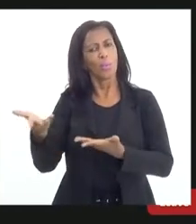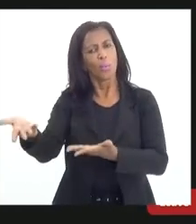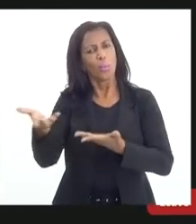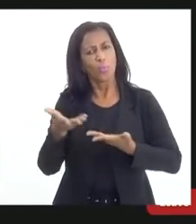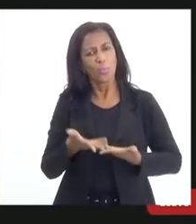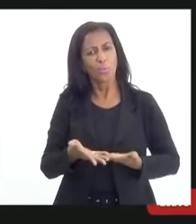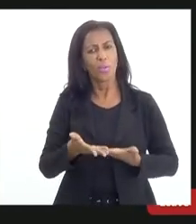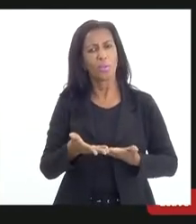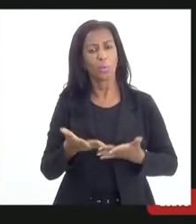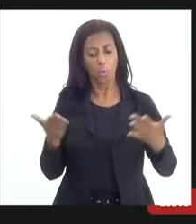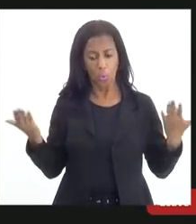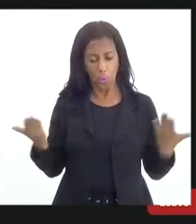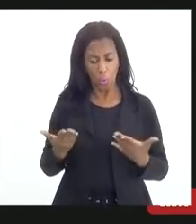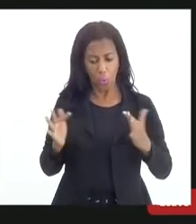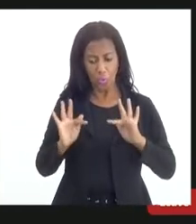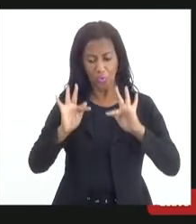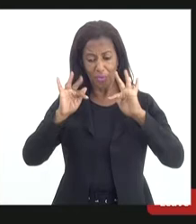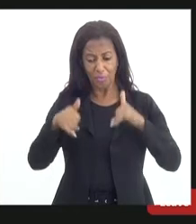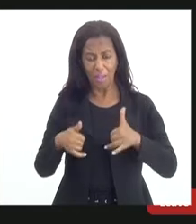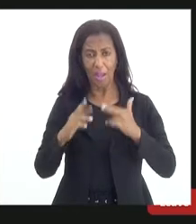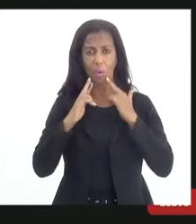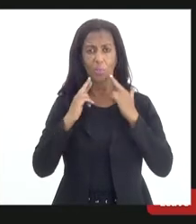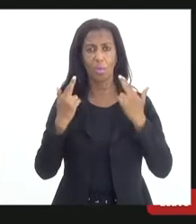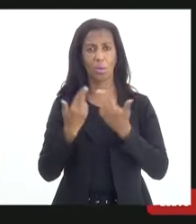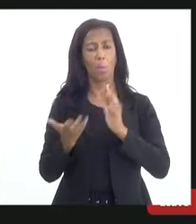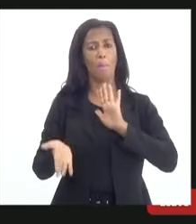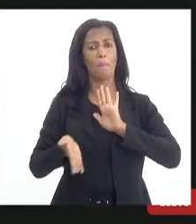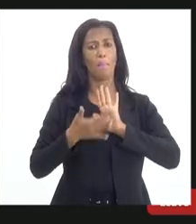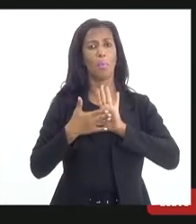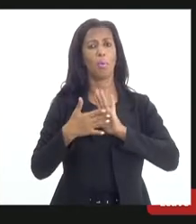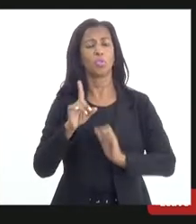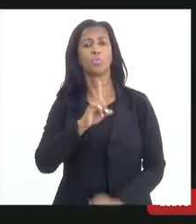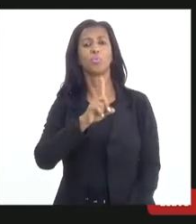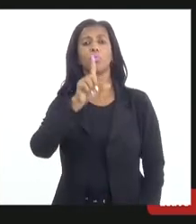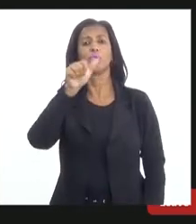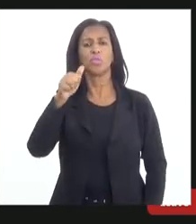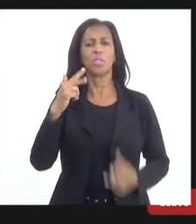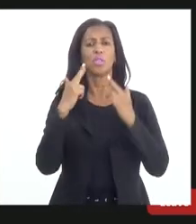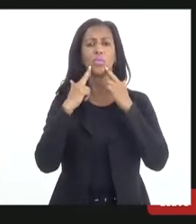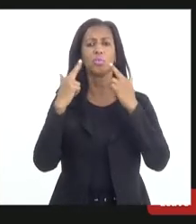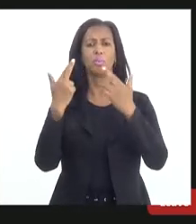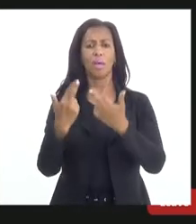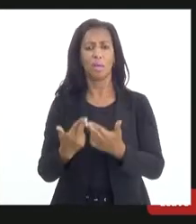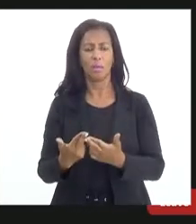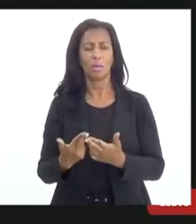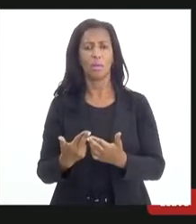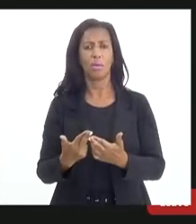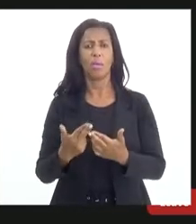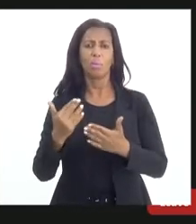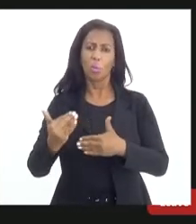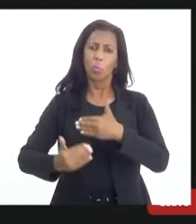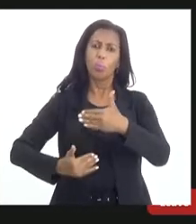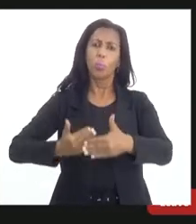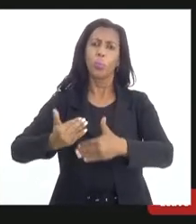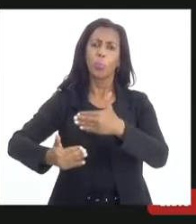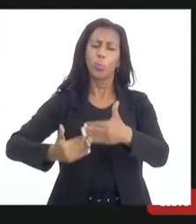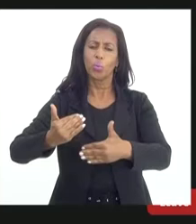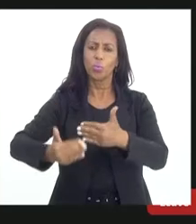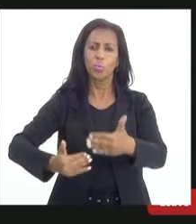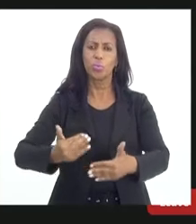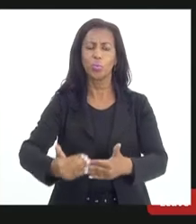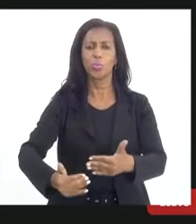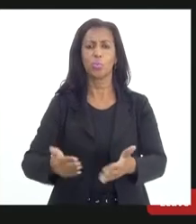para que a gente já saia daqui, no final dessa audiência, com uma proposta de um dia, de uma reunião, para a gente poder dar andamento e encaminhamento